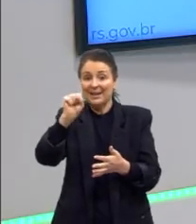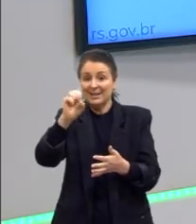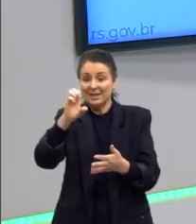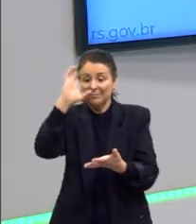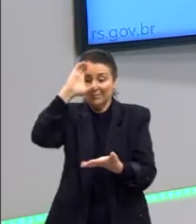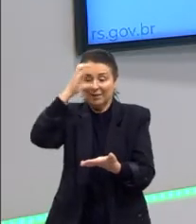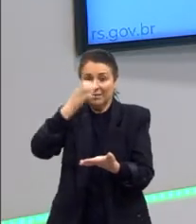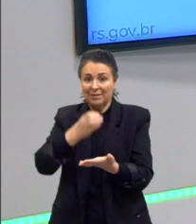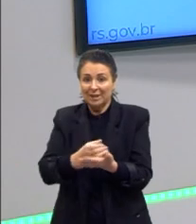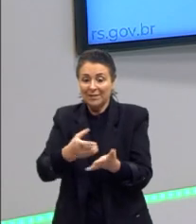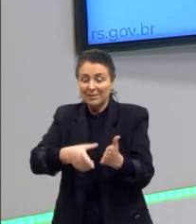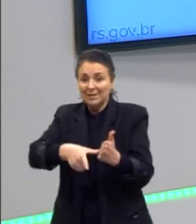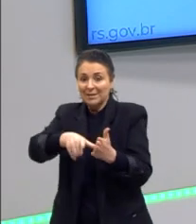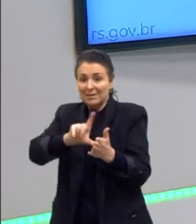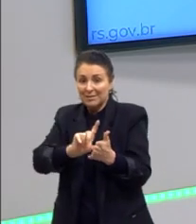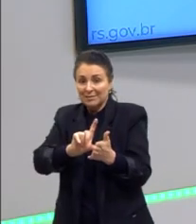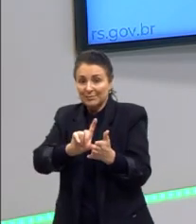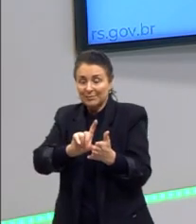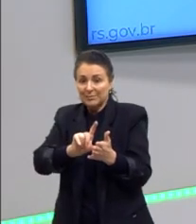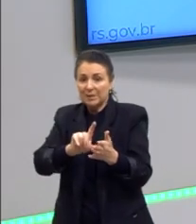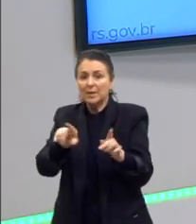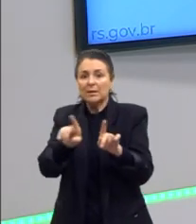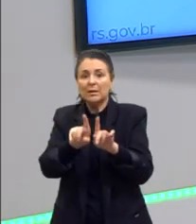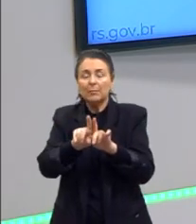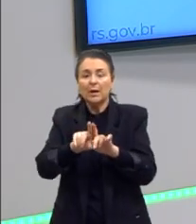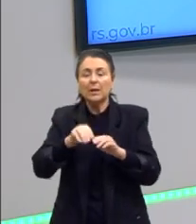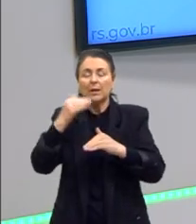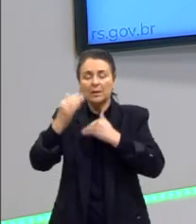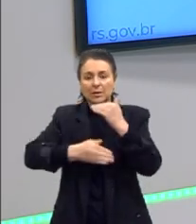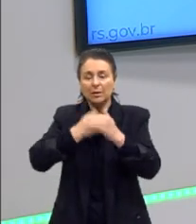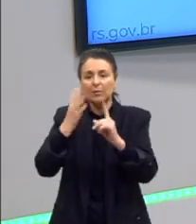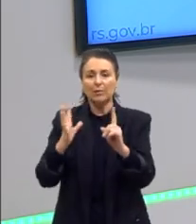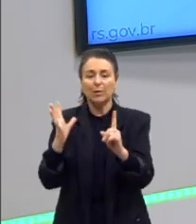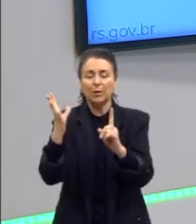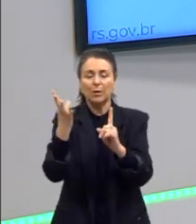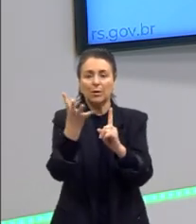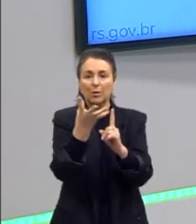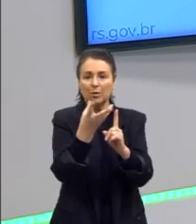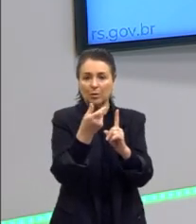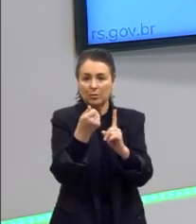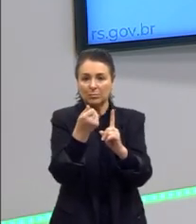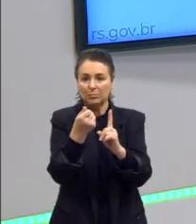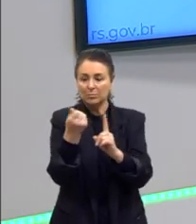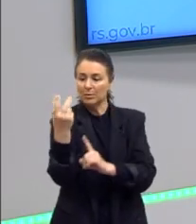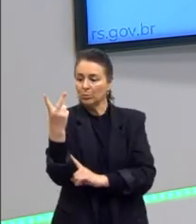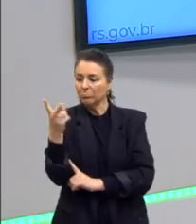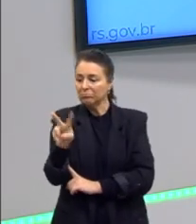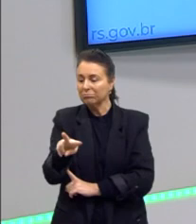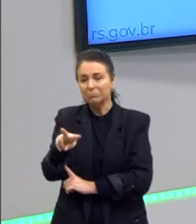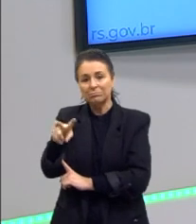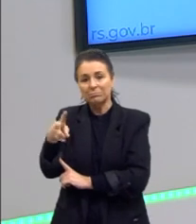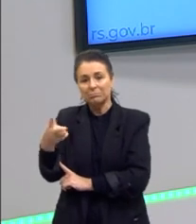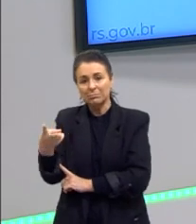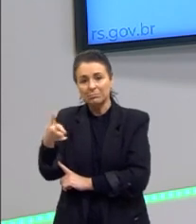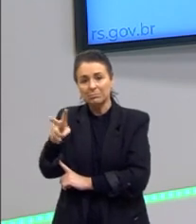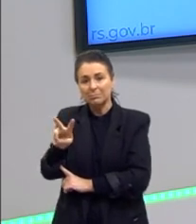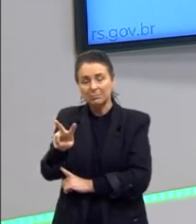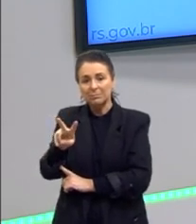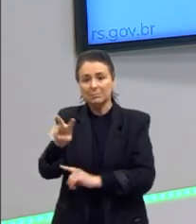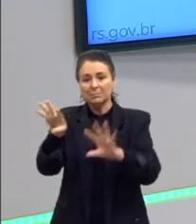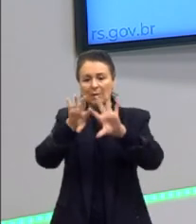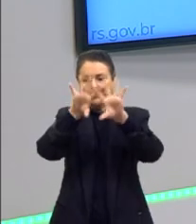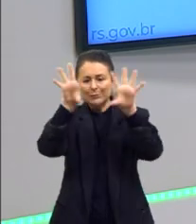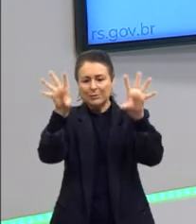mundo aqui que vai desenvolver, através da dialética, essa dualidade que chega numa síntese, a